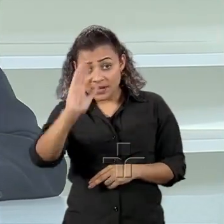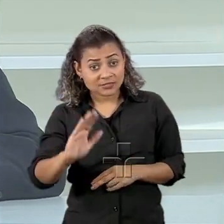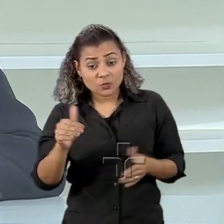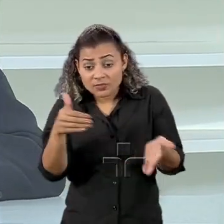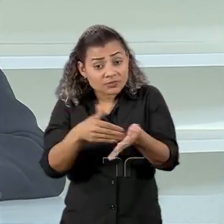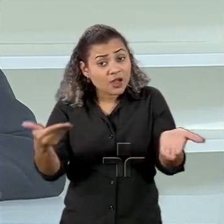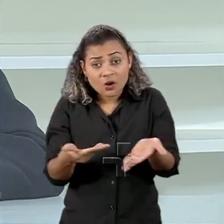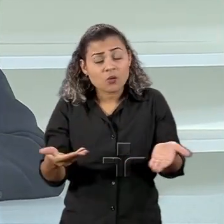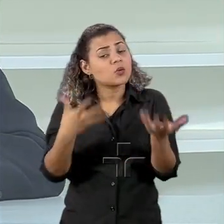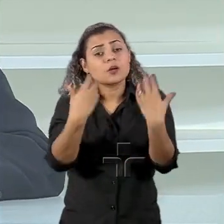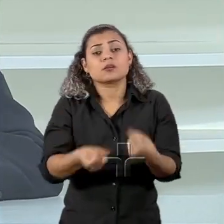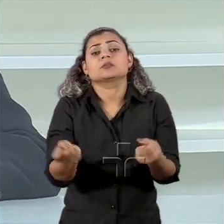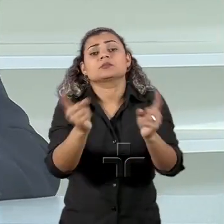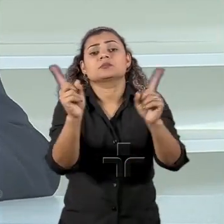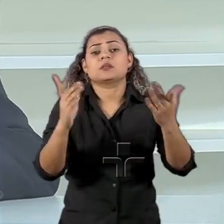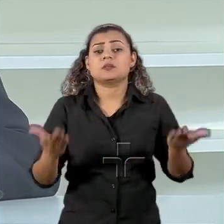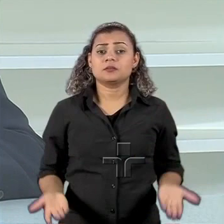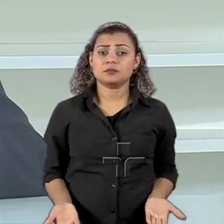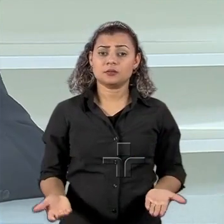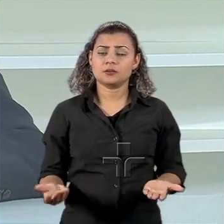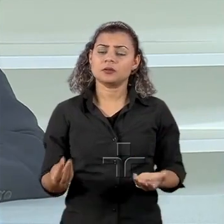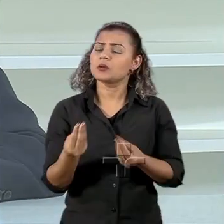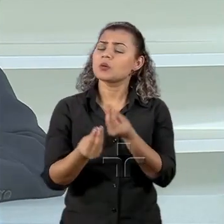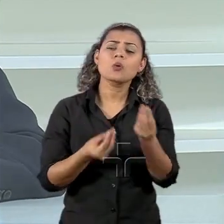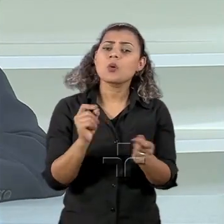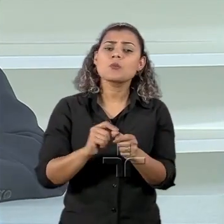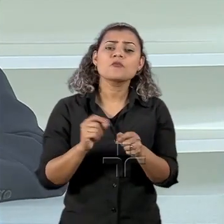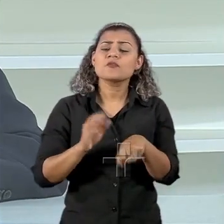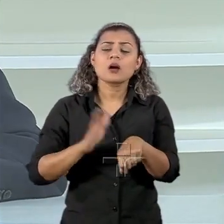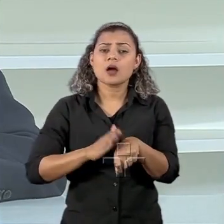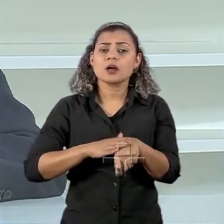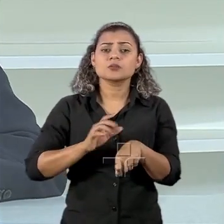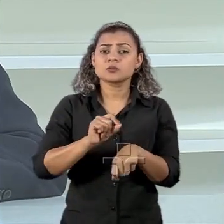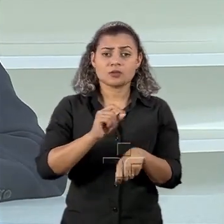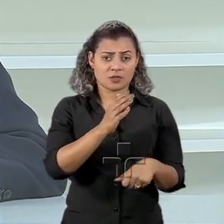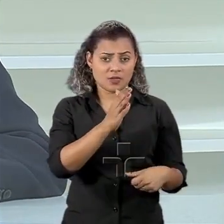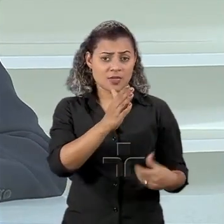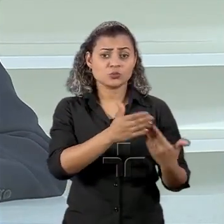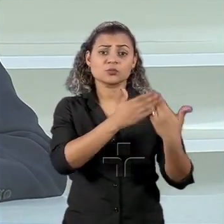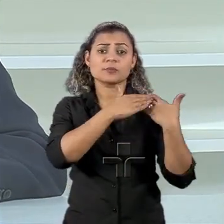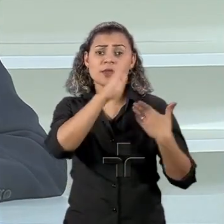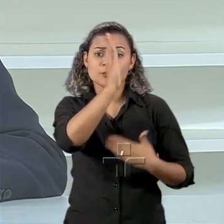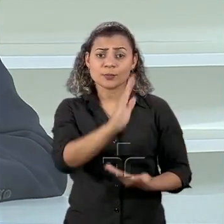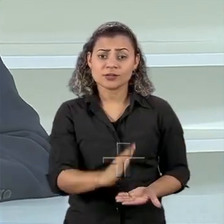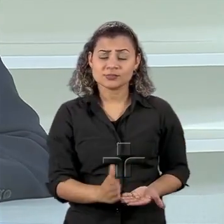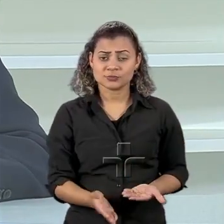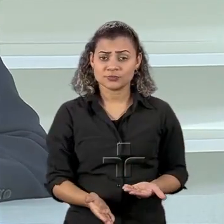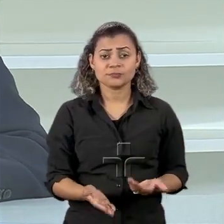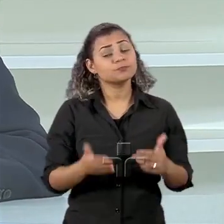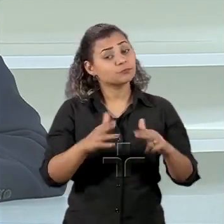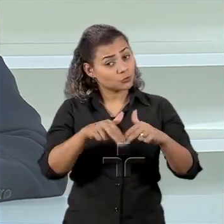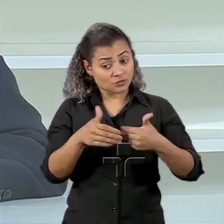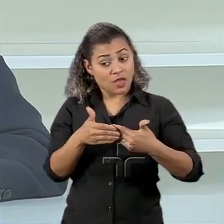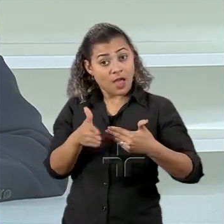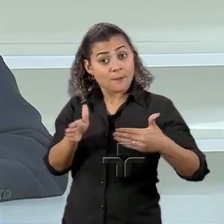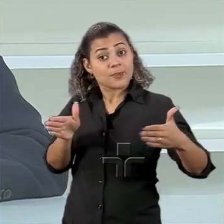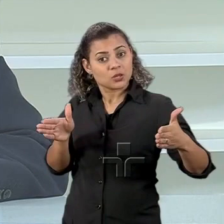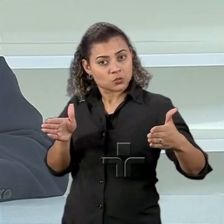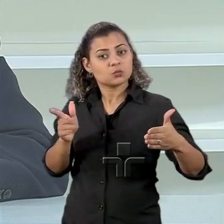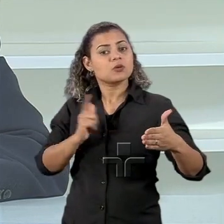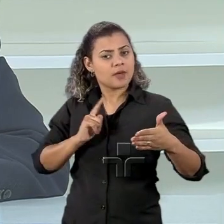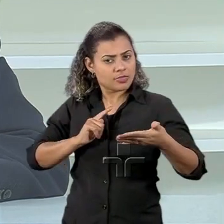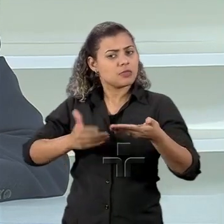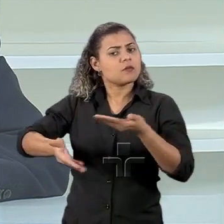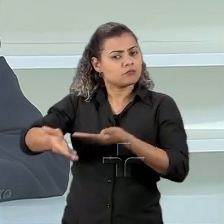não aceita. E como é que fica essa posição do Brasil? Então, a abertura, eu acho que virá só para encerrar,